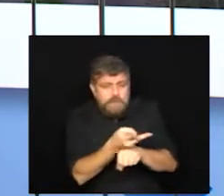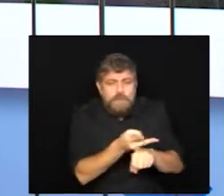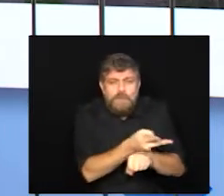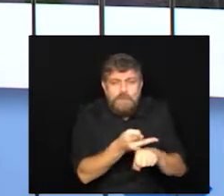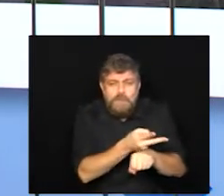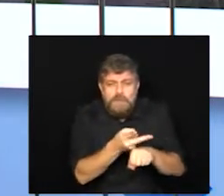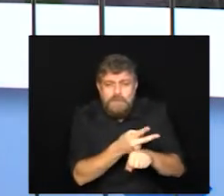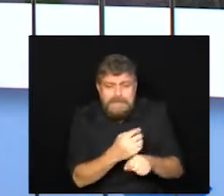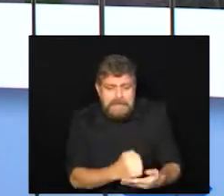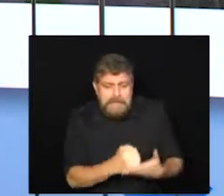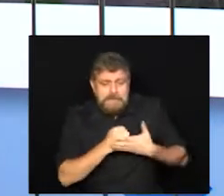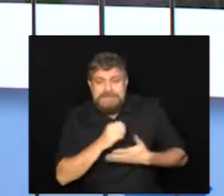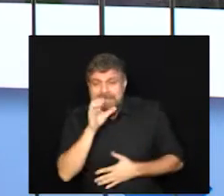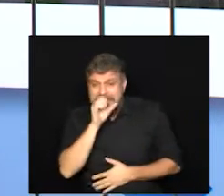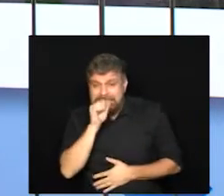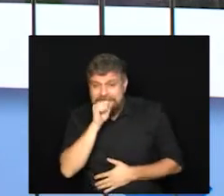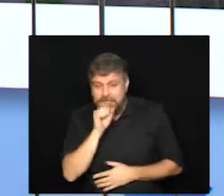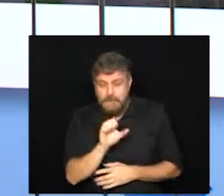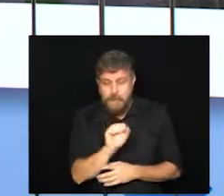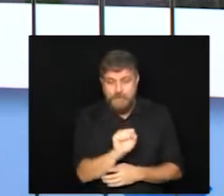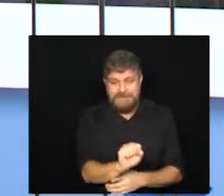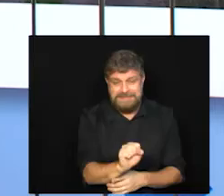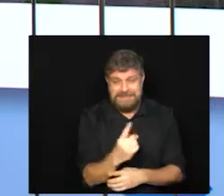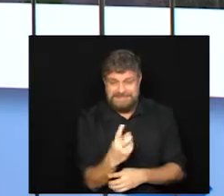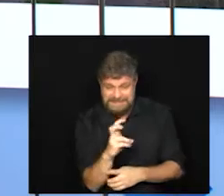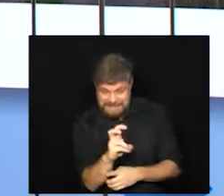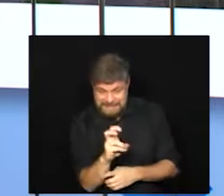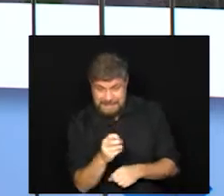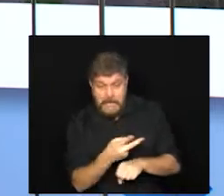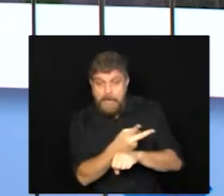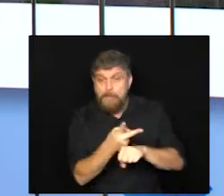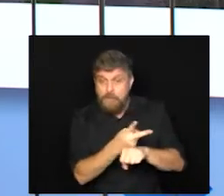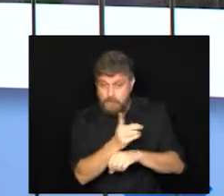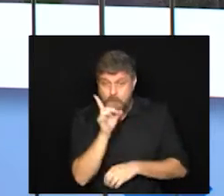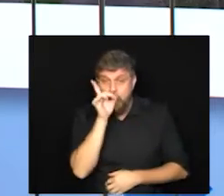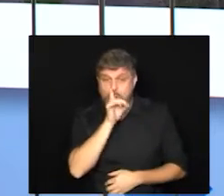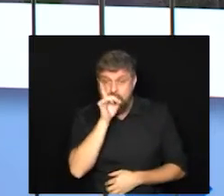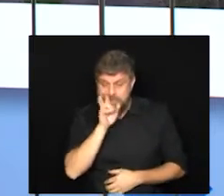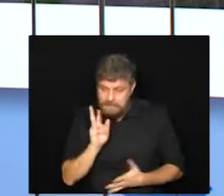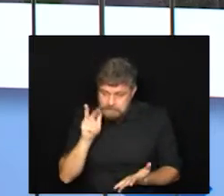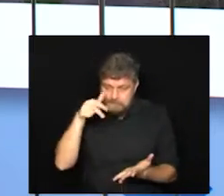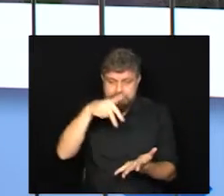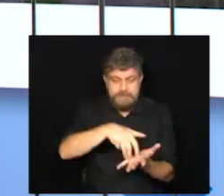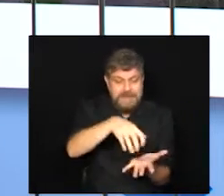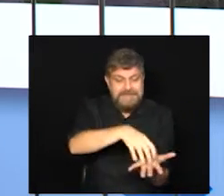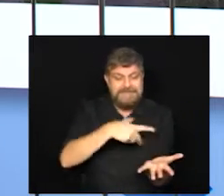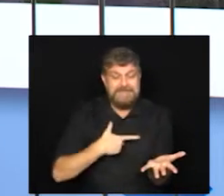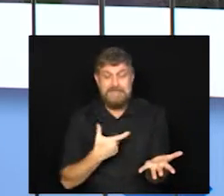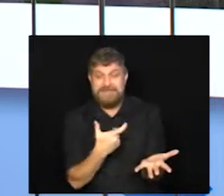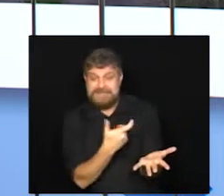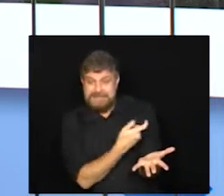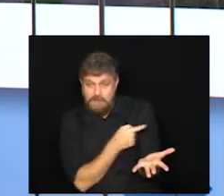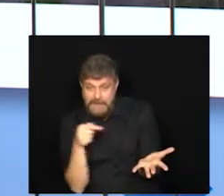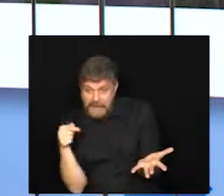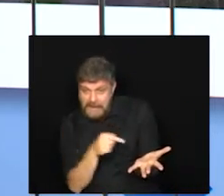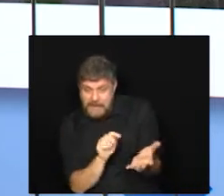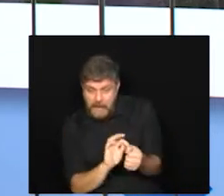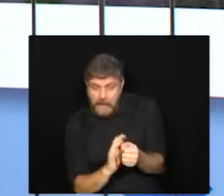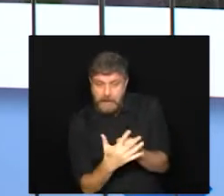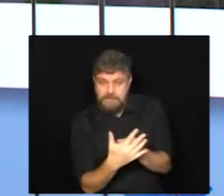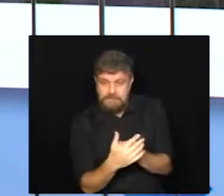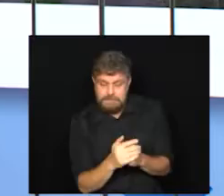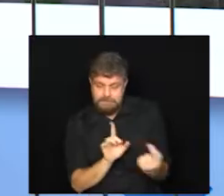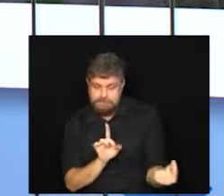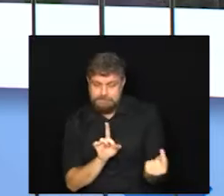atendimento no sábado e 815 no domingo. Lembrando que esses locais é para o atendimento de pessoas